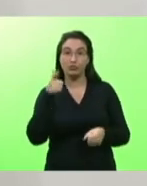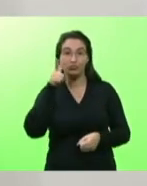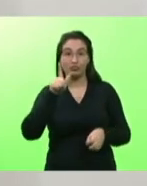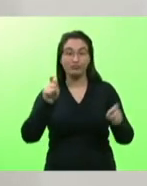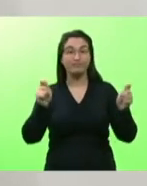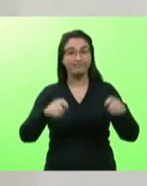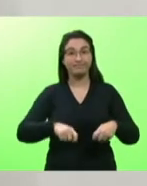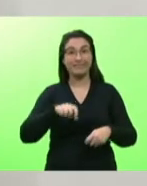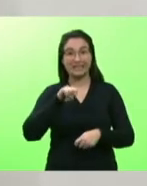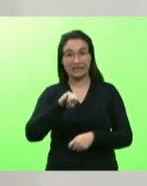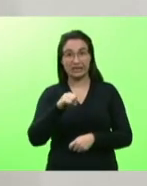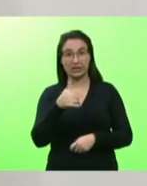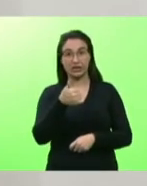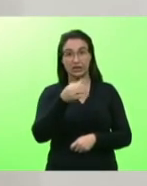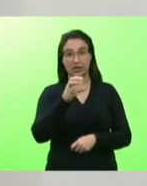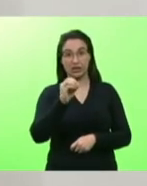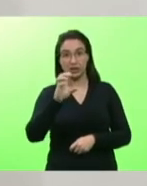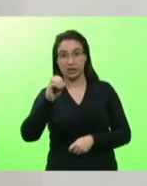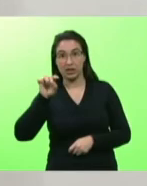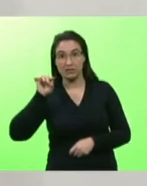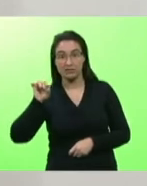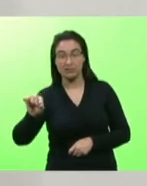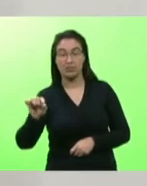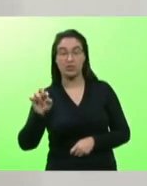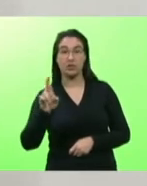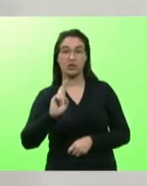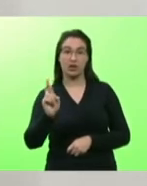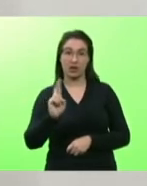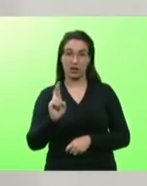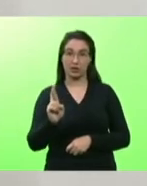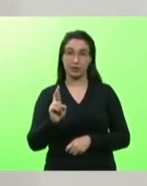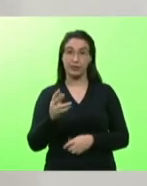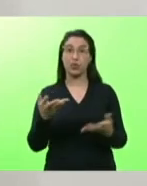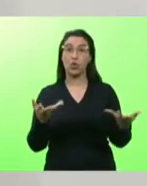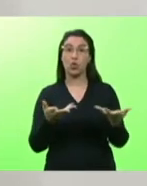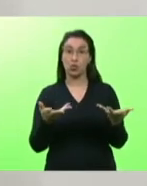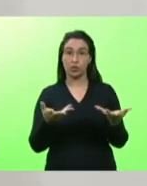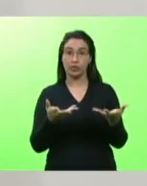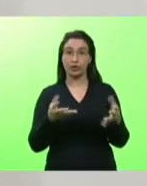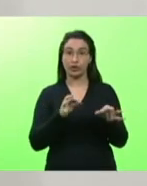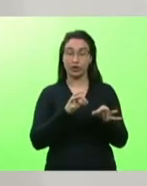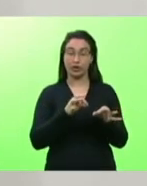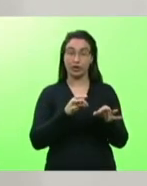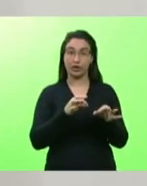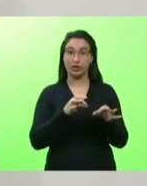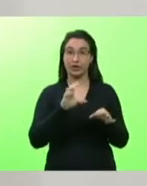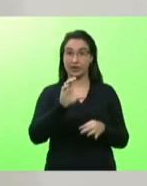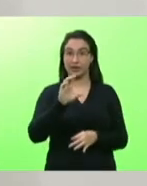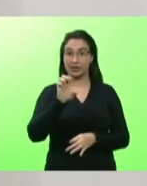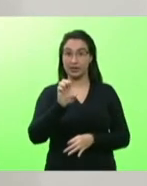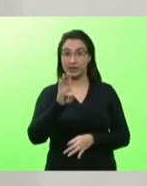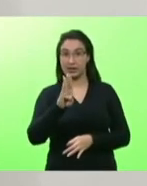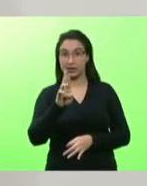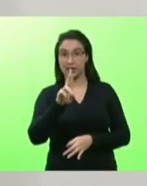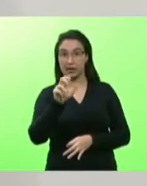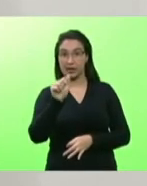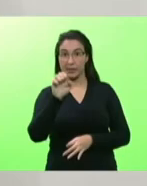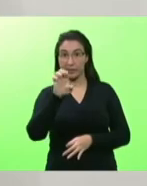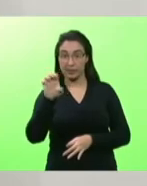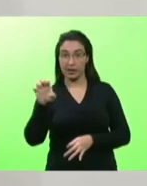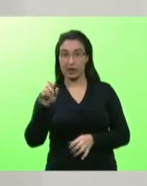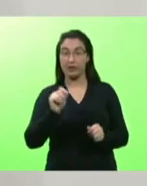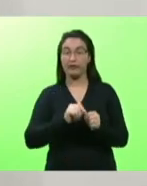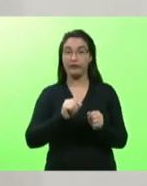hoje o SEBRAE fez um estudo lá de 2019 que Santa Catarina tem